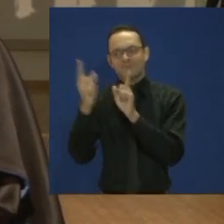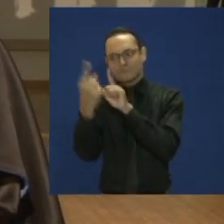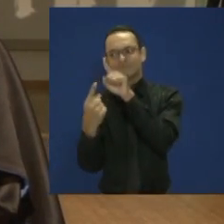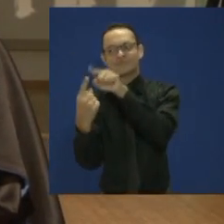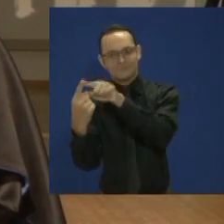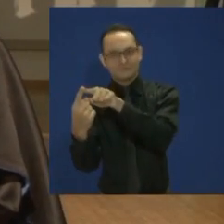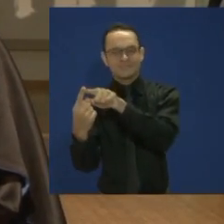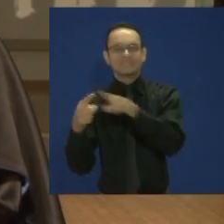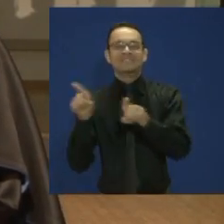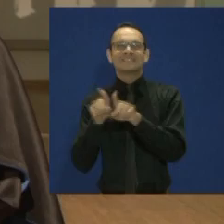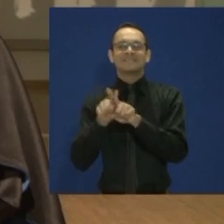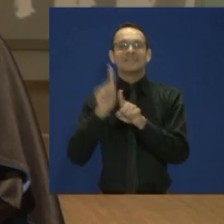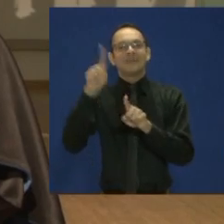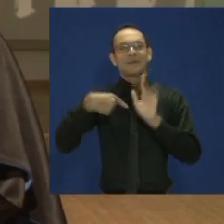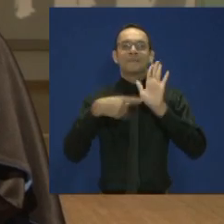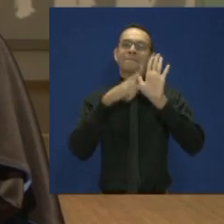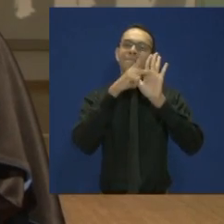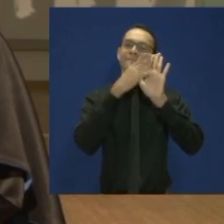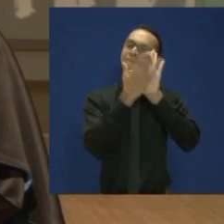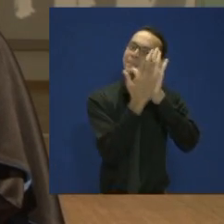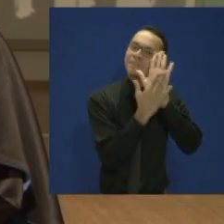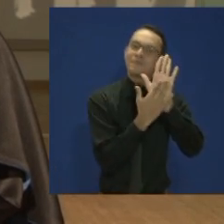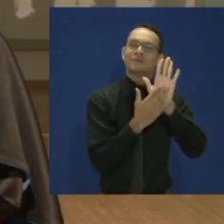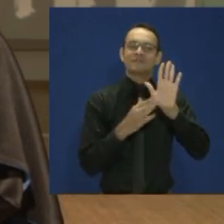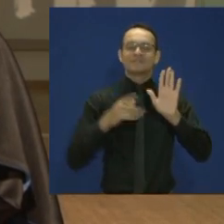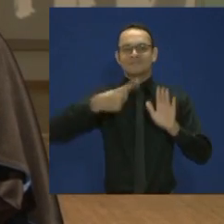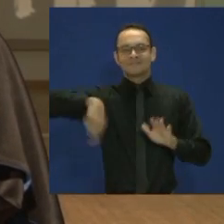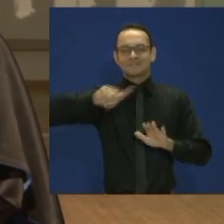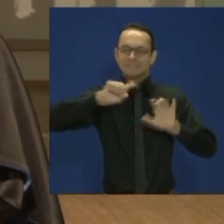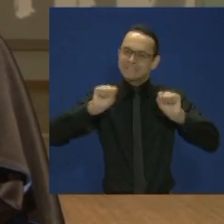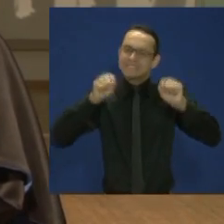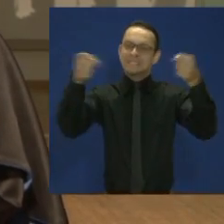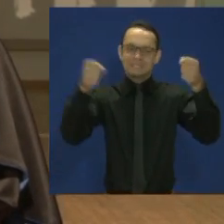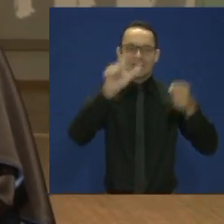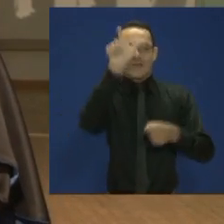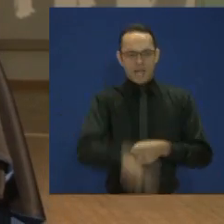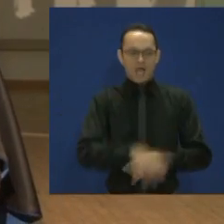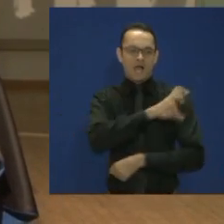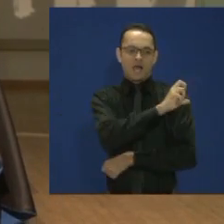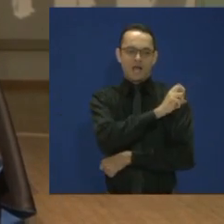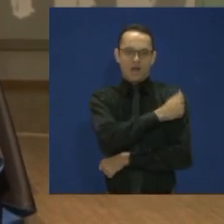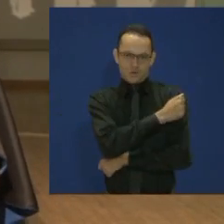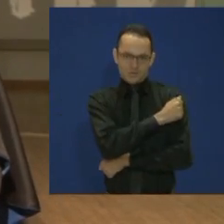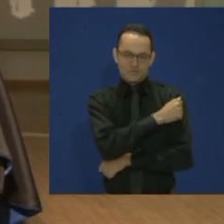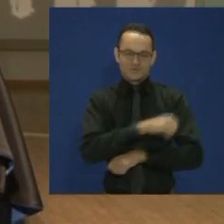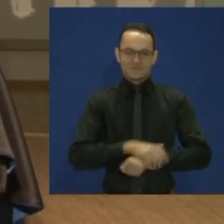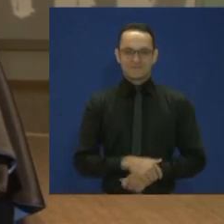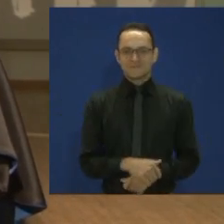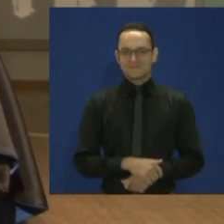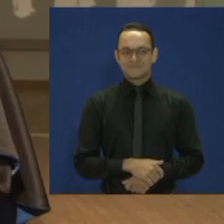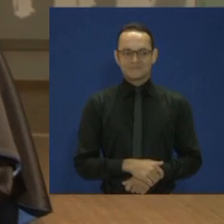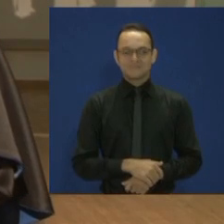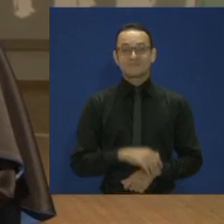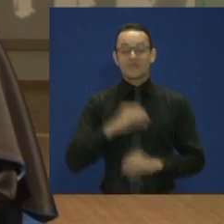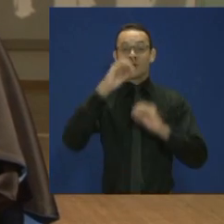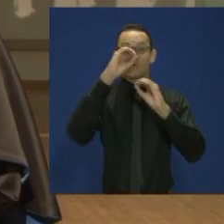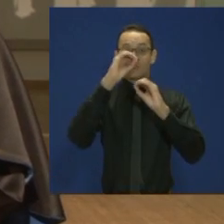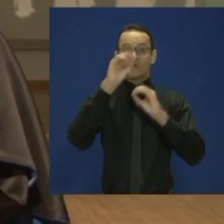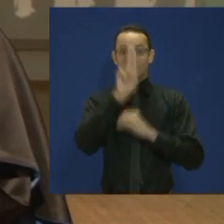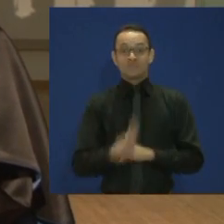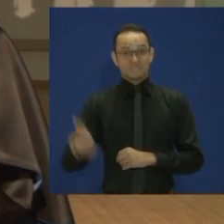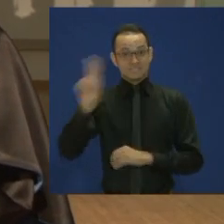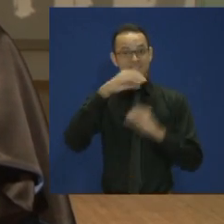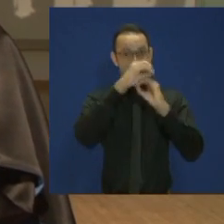que projeta e acredita na excelência da formação dos seus alunos. A universidade passou a ser a nossa segunda casa,